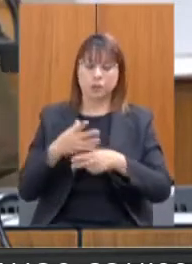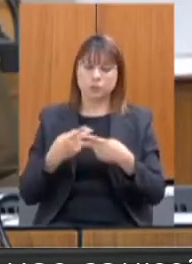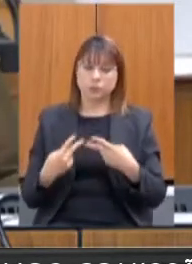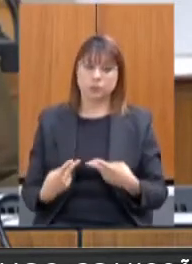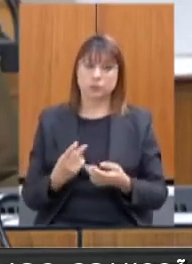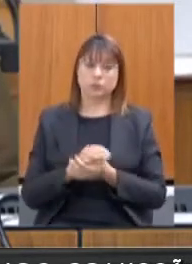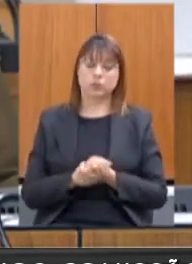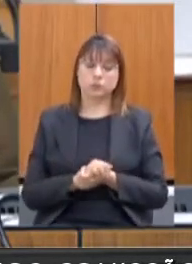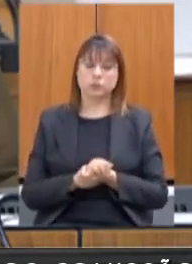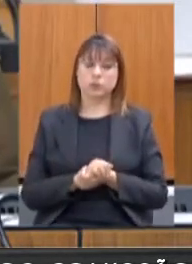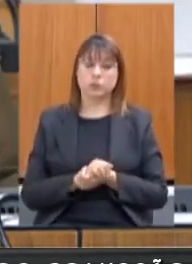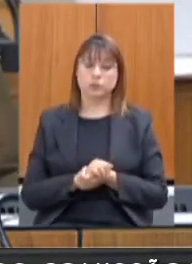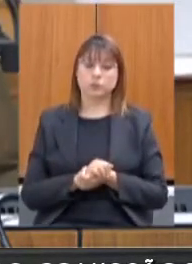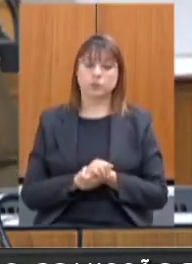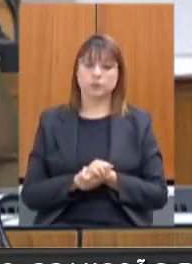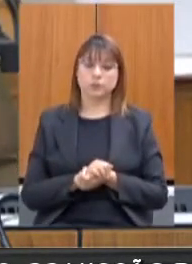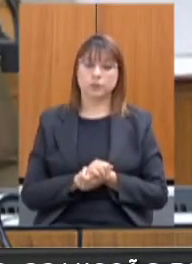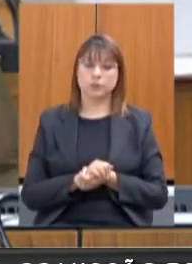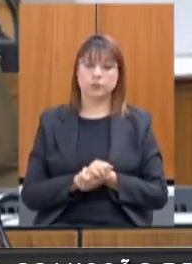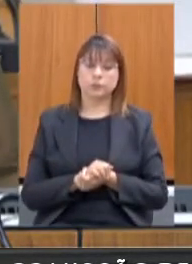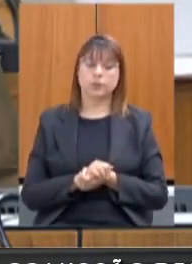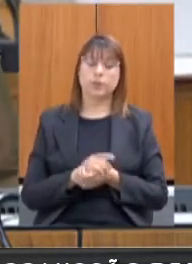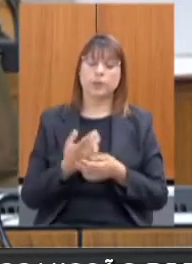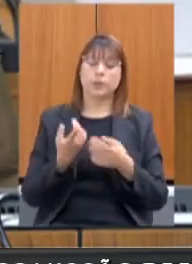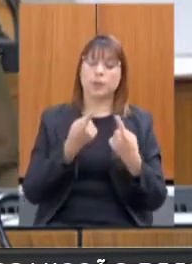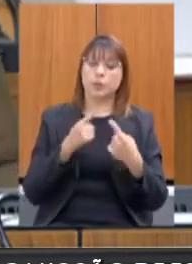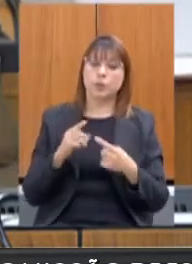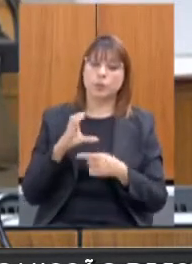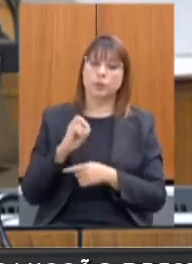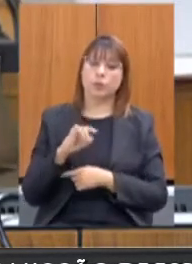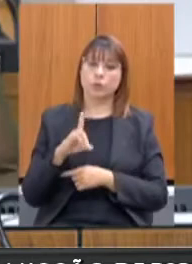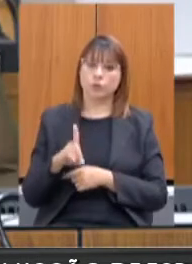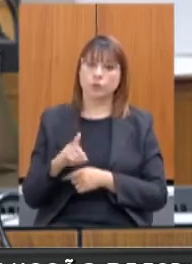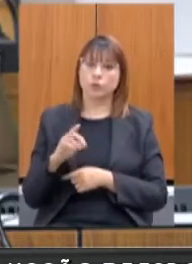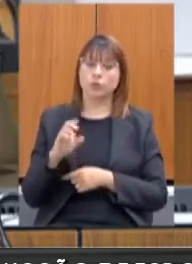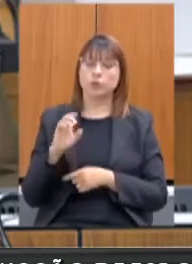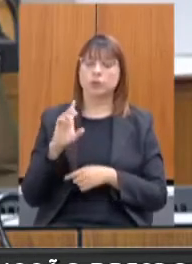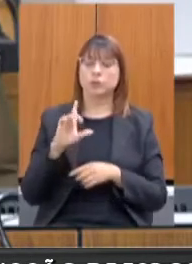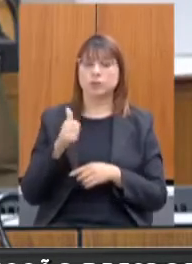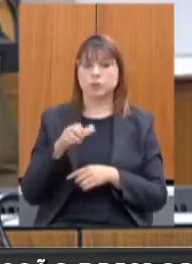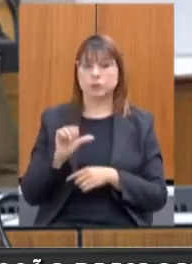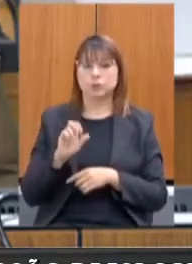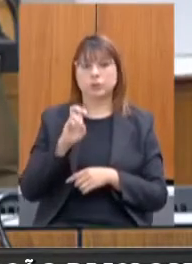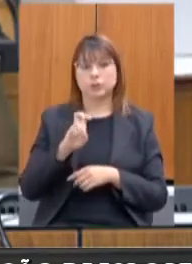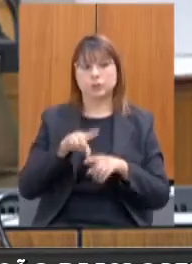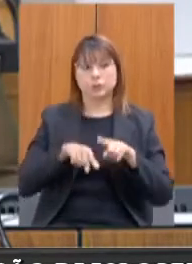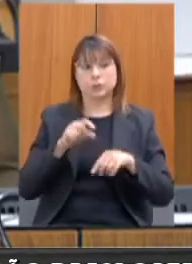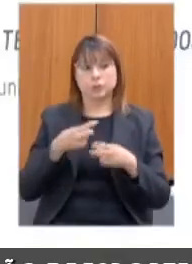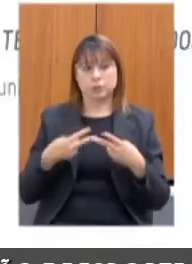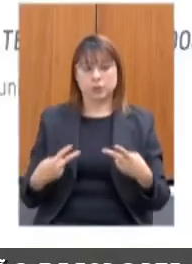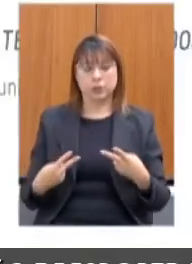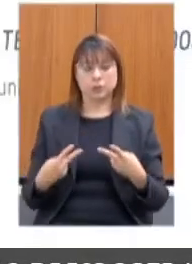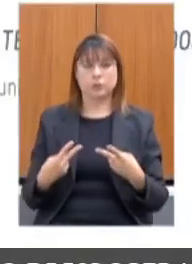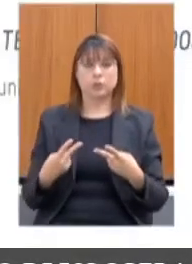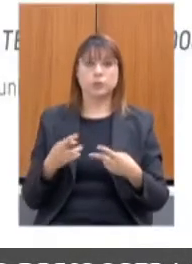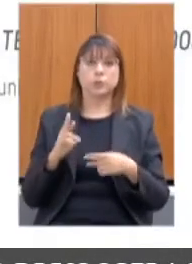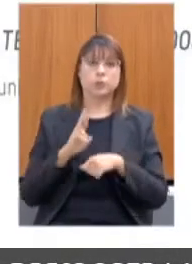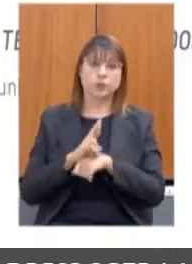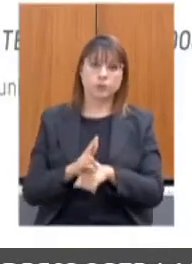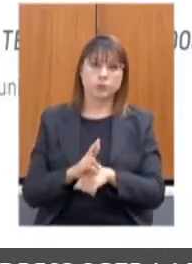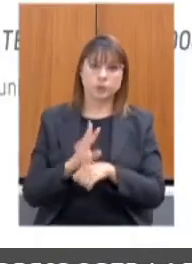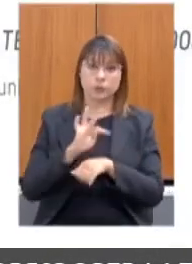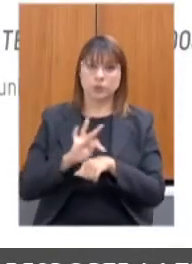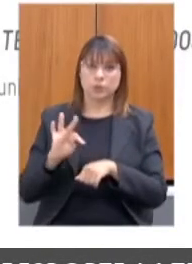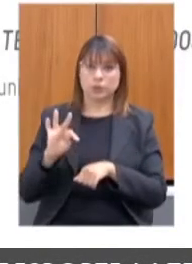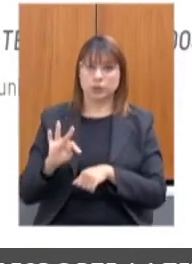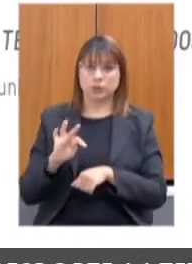racial, frente à Covid-19, e cinco materiais de referência técnicos publicados e disponibilizados aos